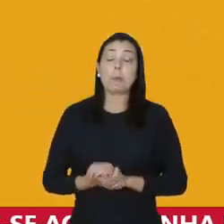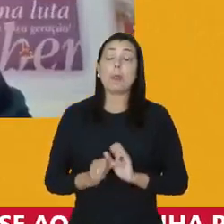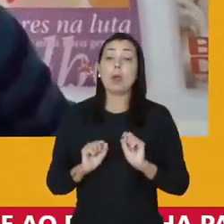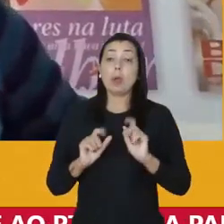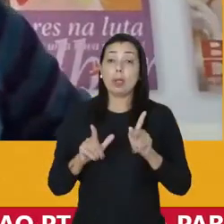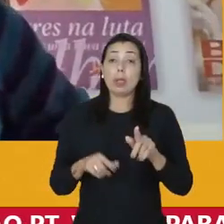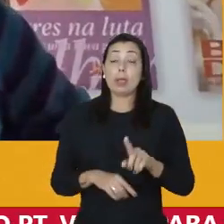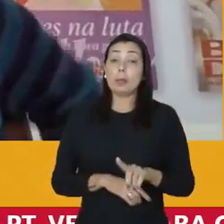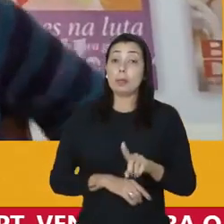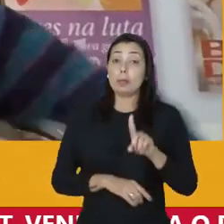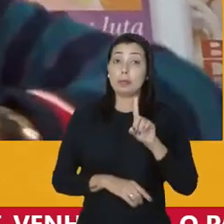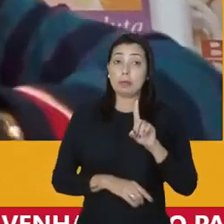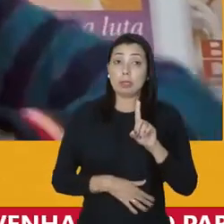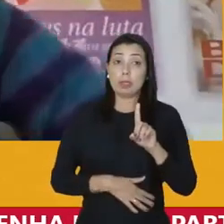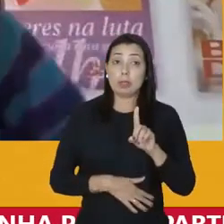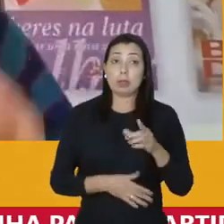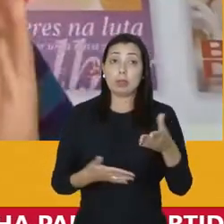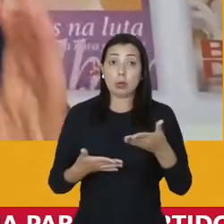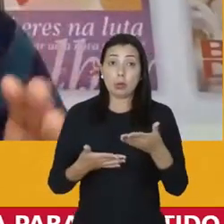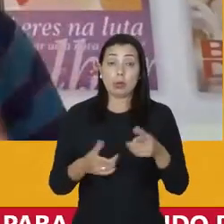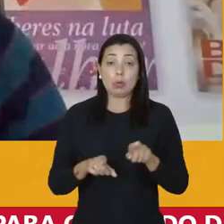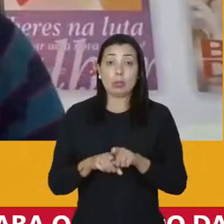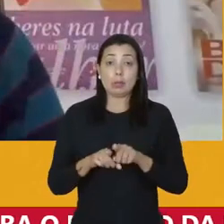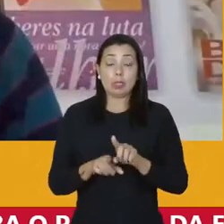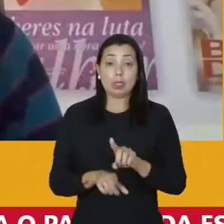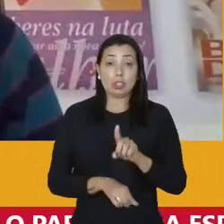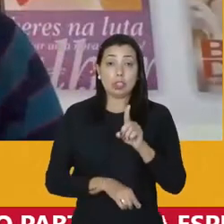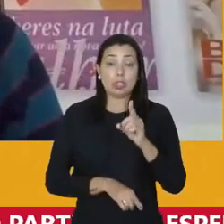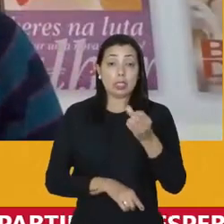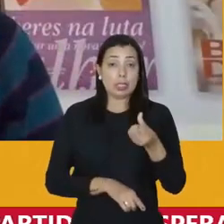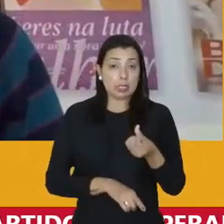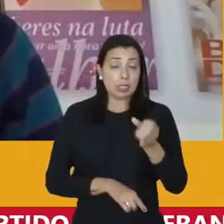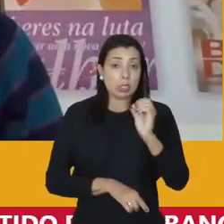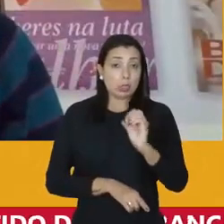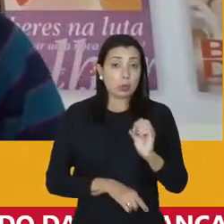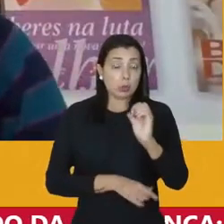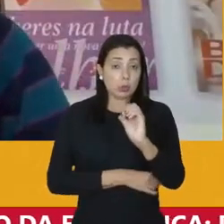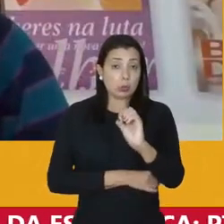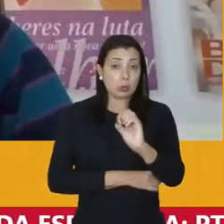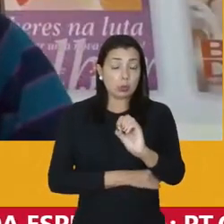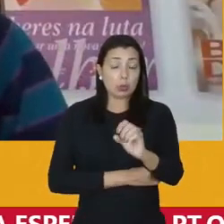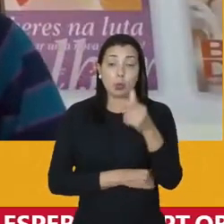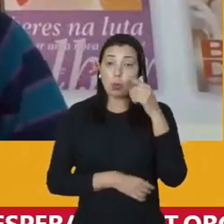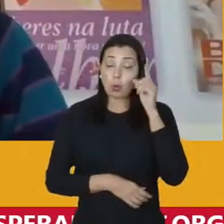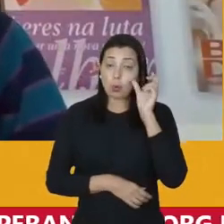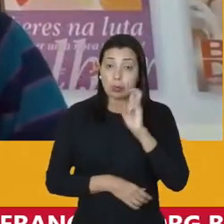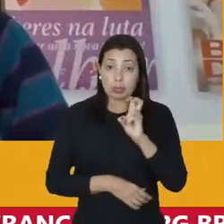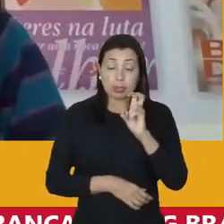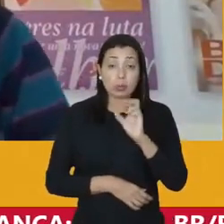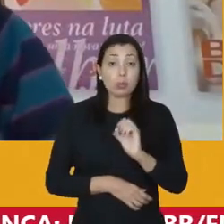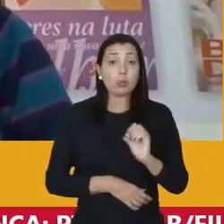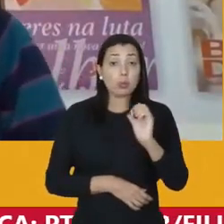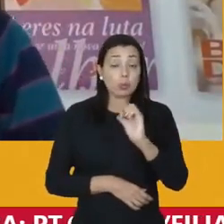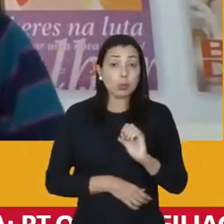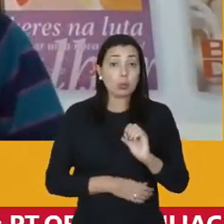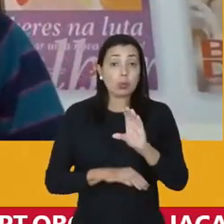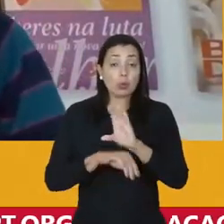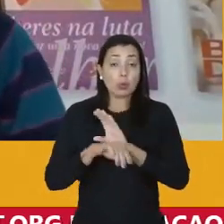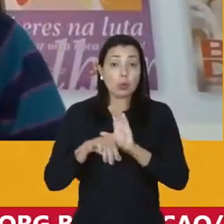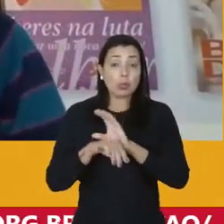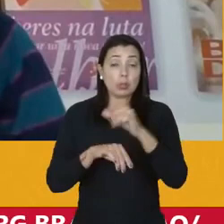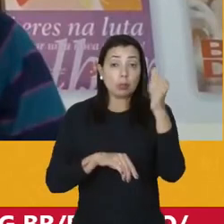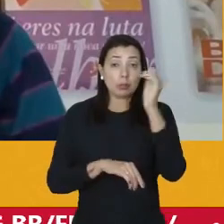Bom, primeiramente, hoje ainda é dia 6 de outubro, ontem, dia 5 de outubro, a Constituição